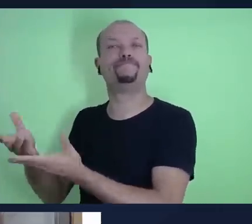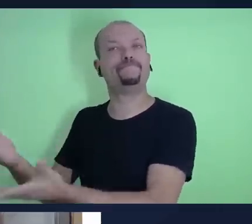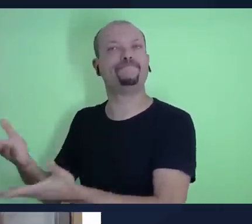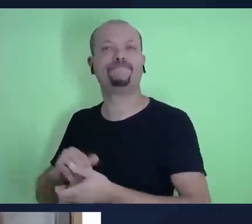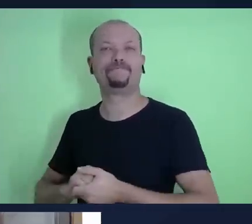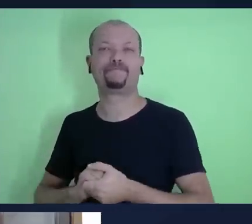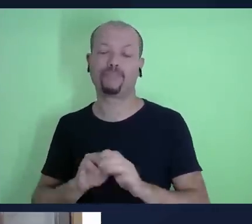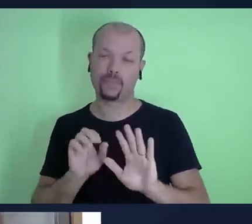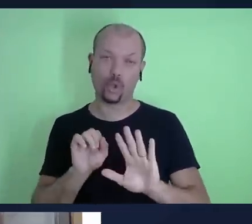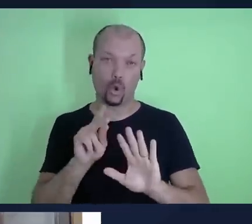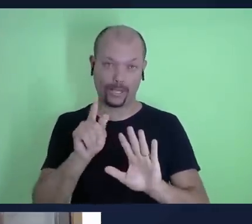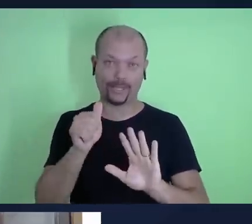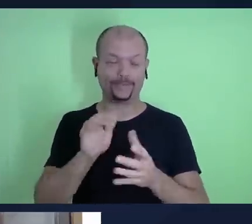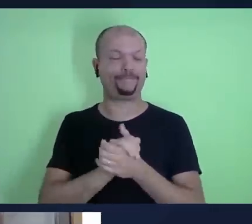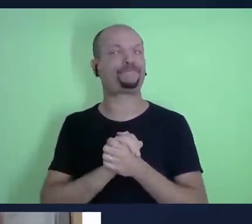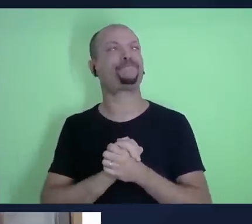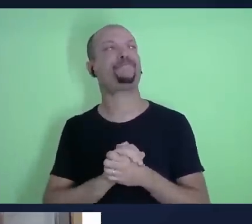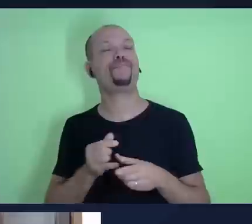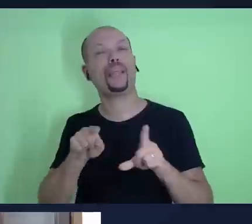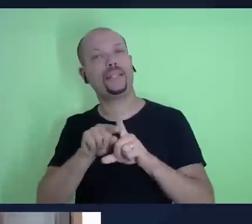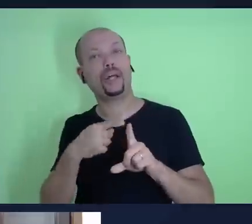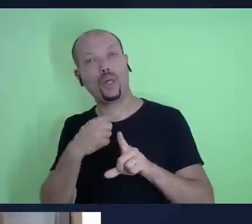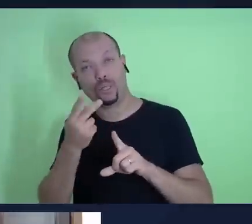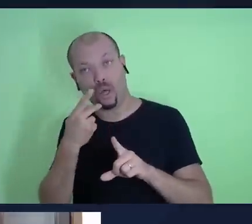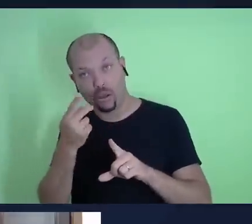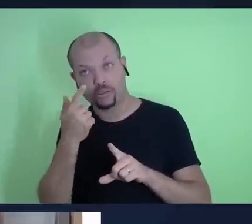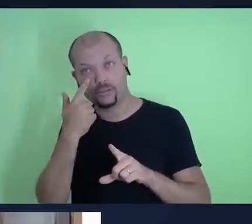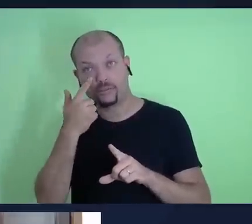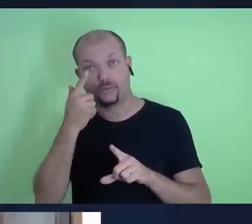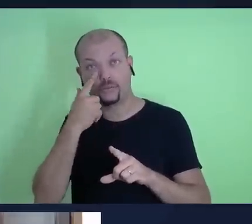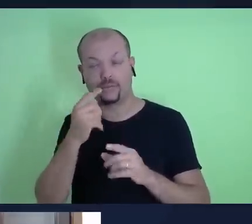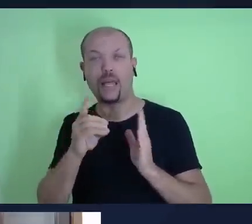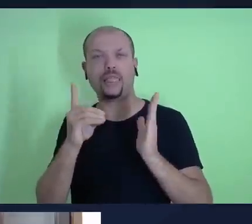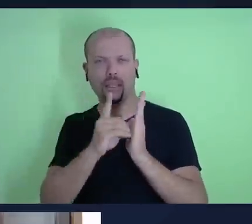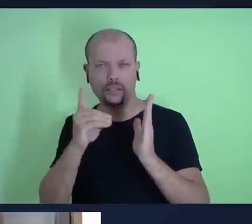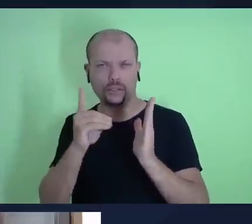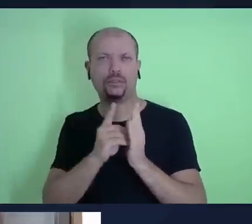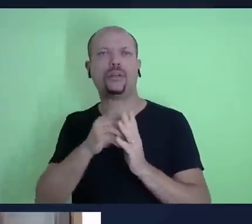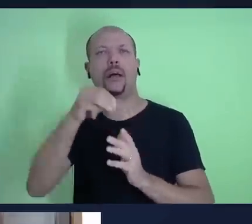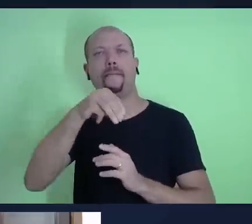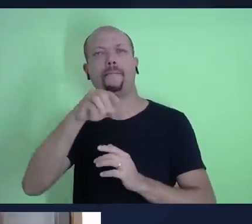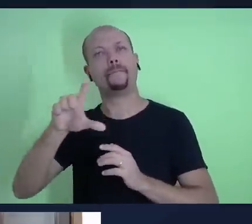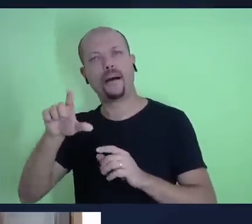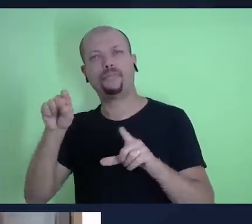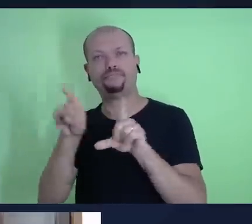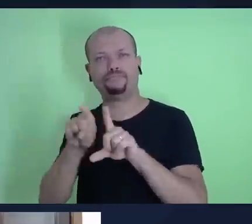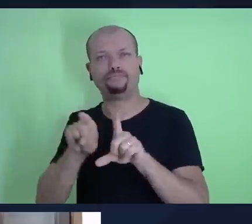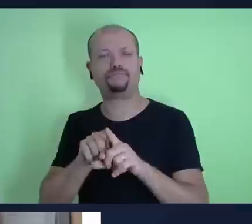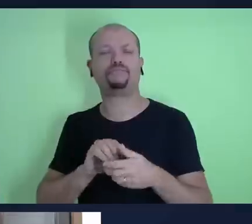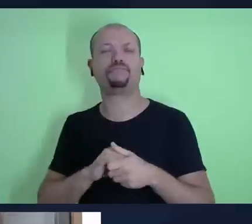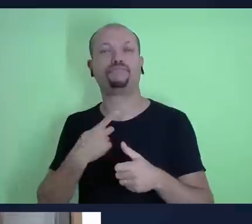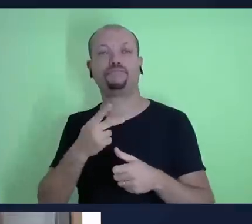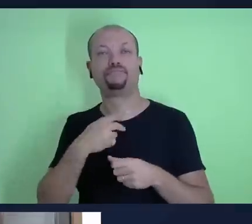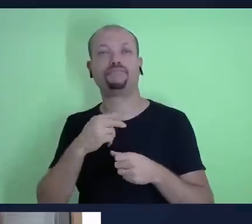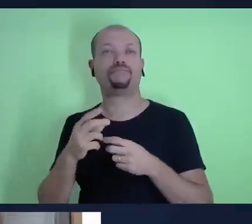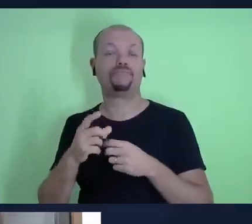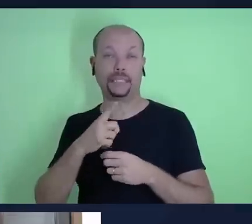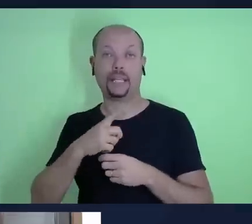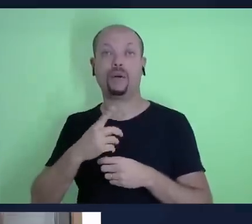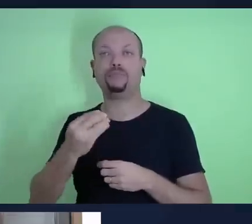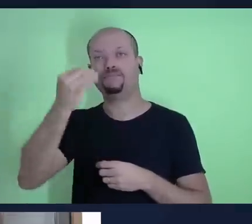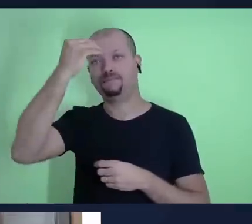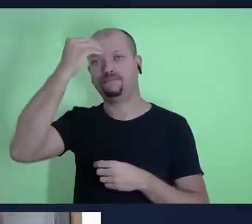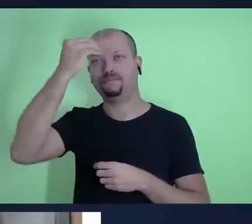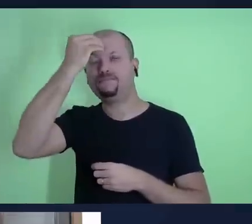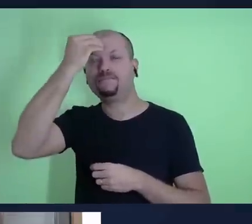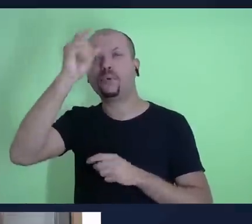pastor Júlio. Nesse caso, quando a gente vai para os textos de Deuteronômio e Malaquias, a gente já tem o contexto do povo